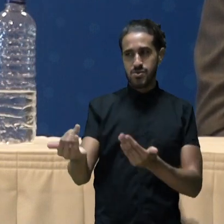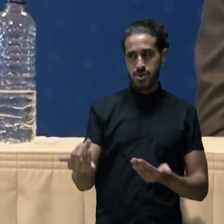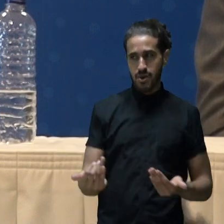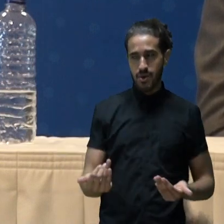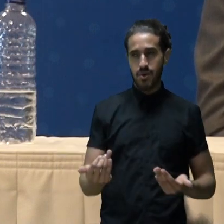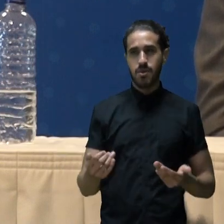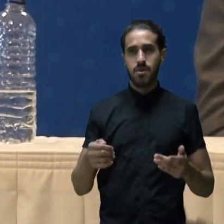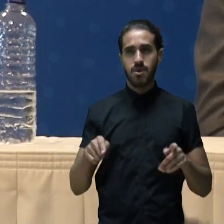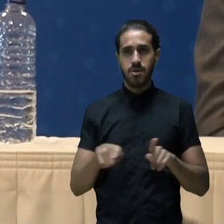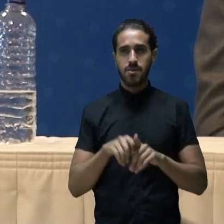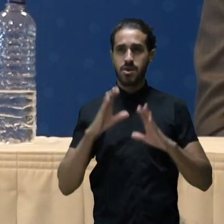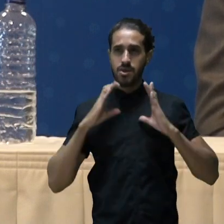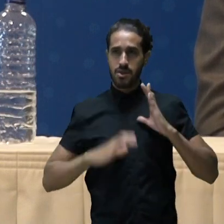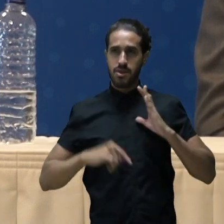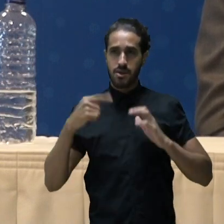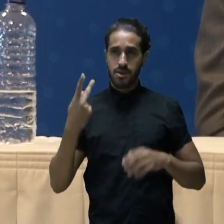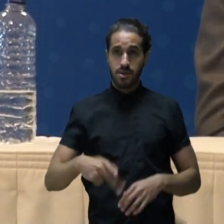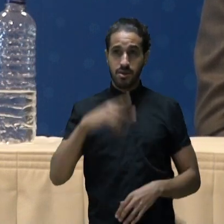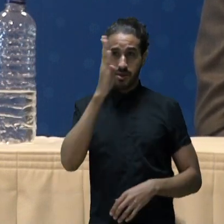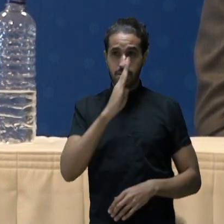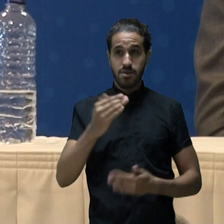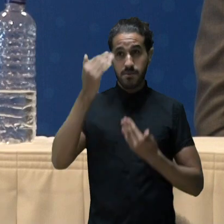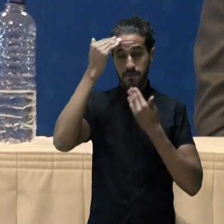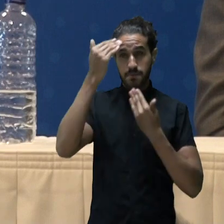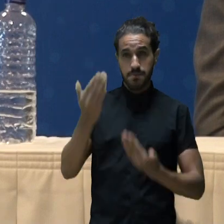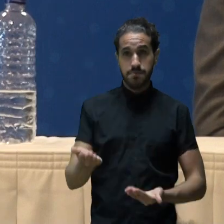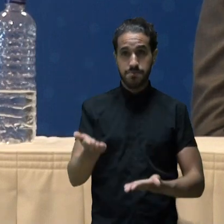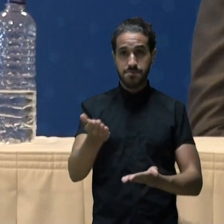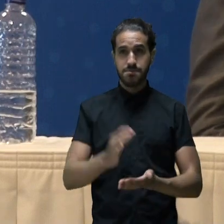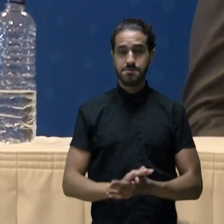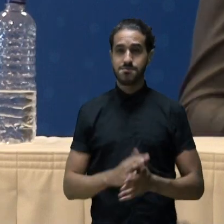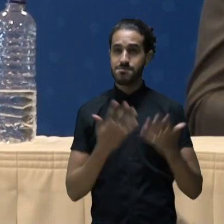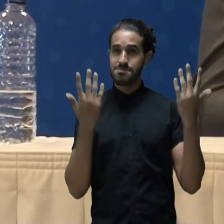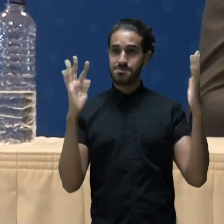jovens e cidadãos brasileiros. Muito obrigado.